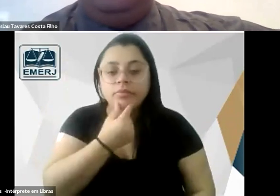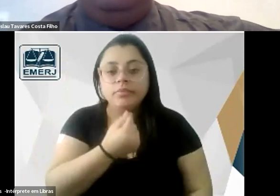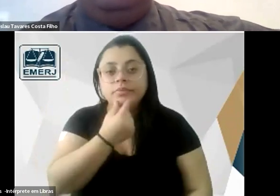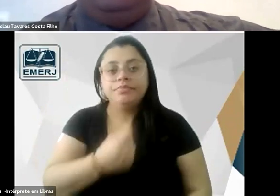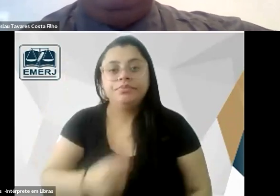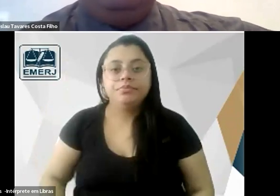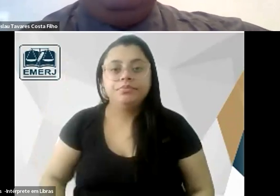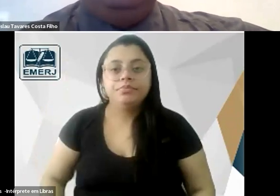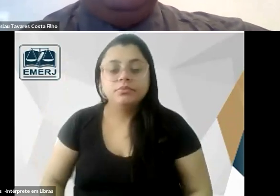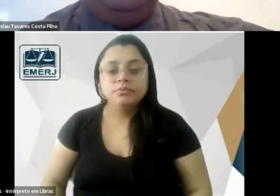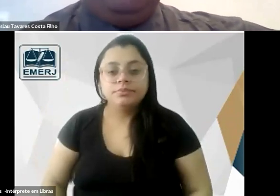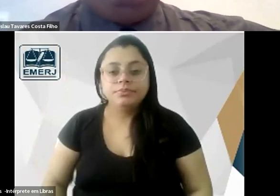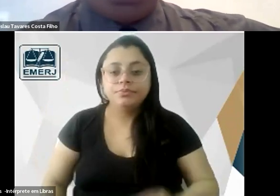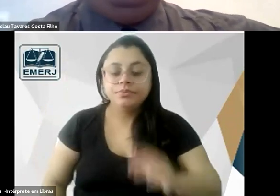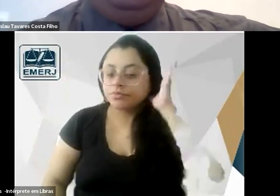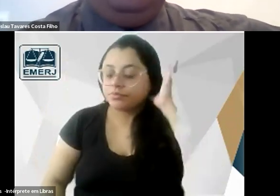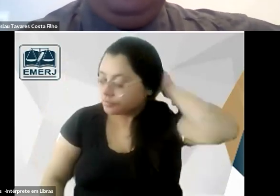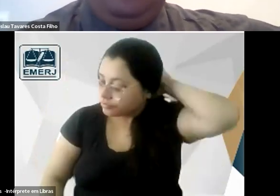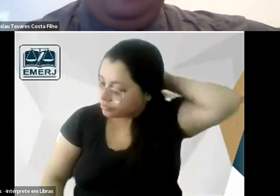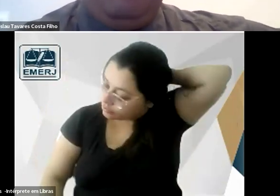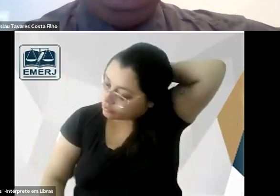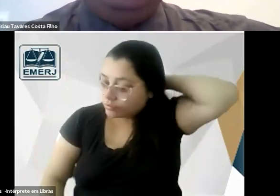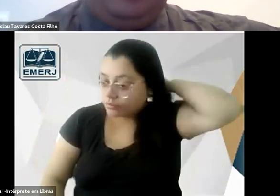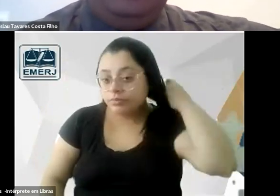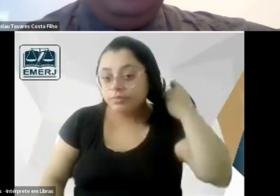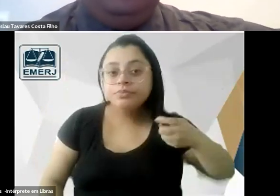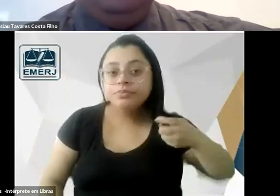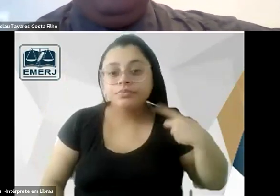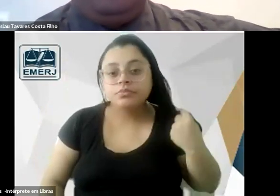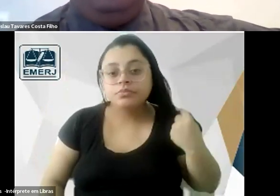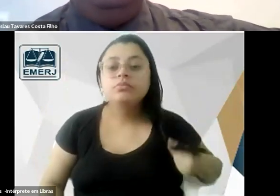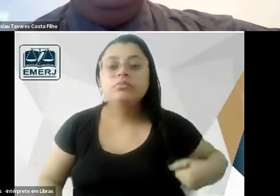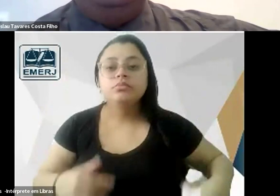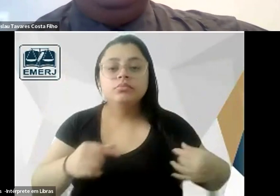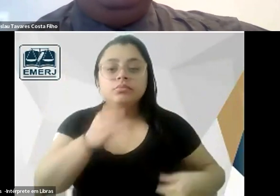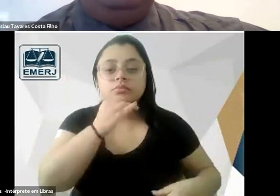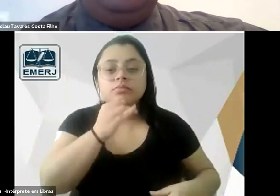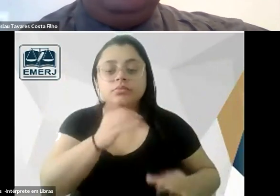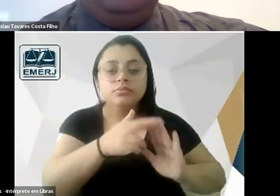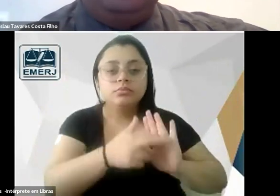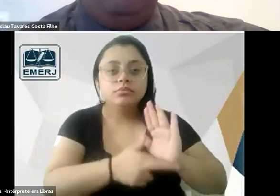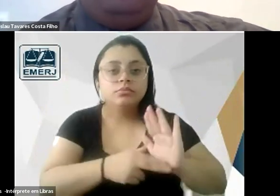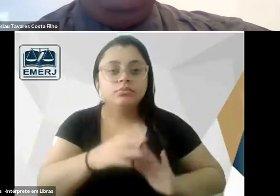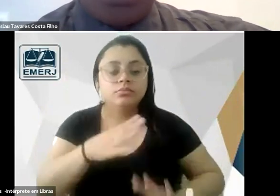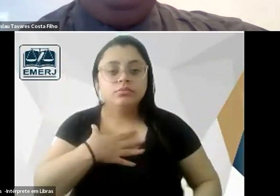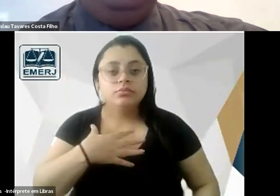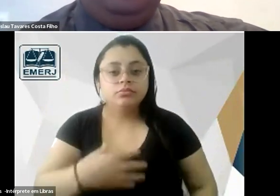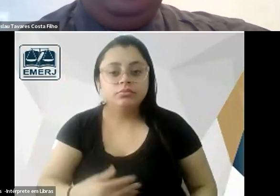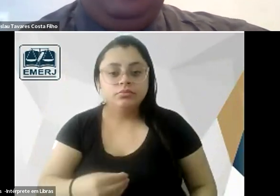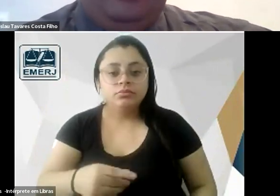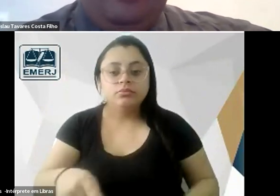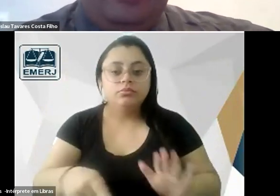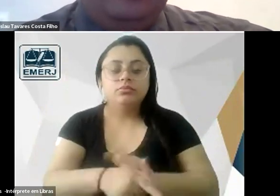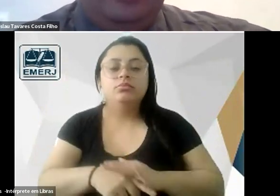uma doutrina que é filha bastarda do pecado original das culpas de Eva